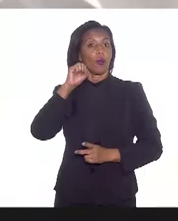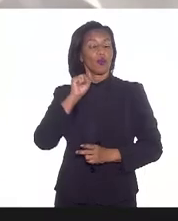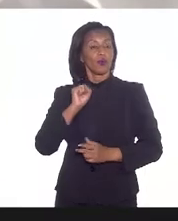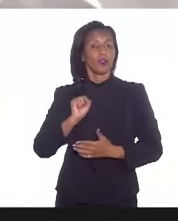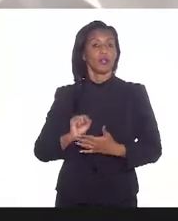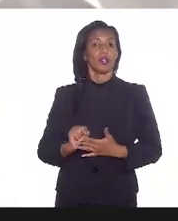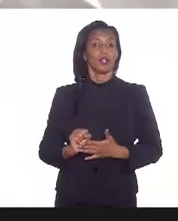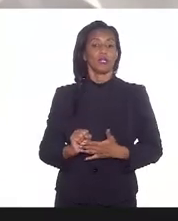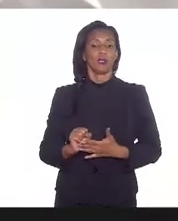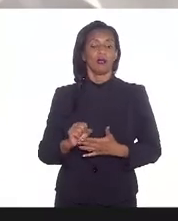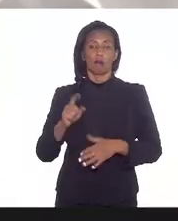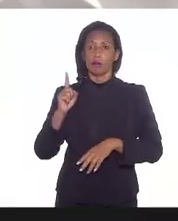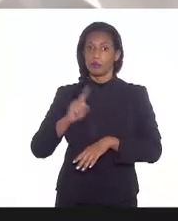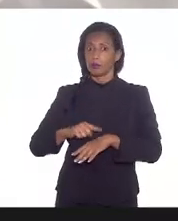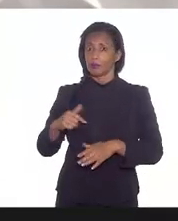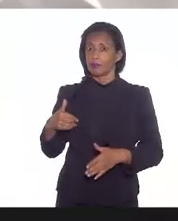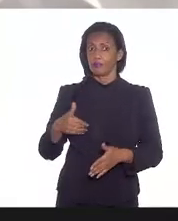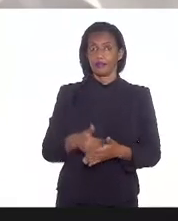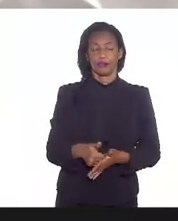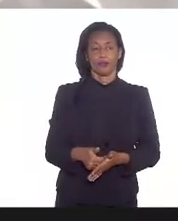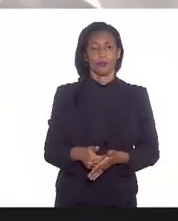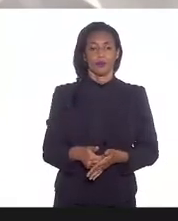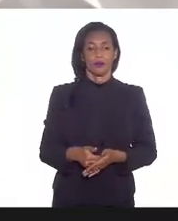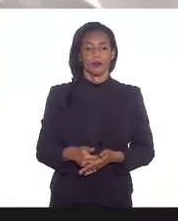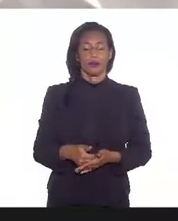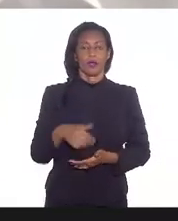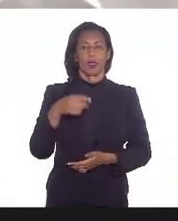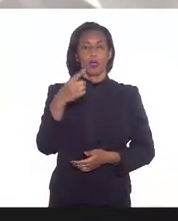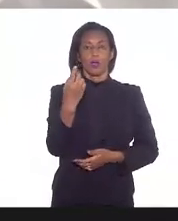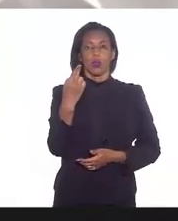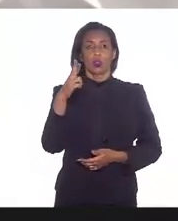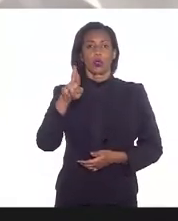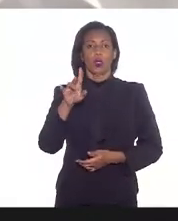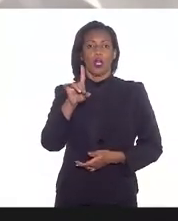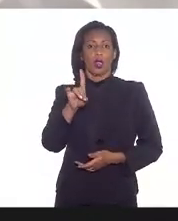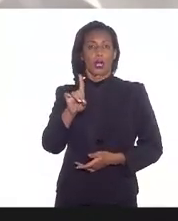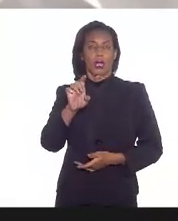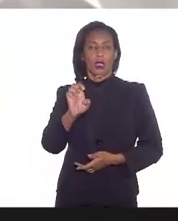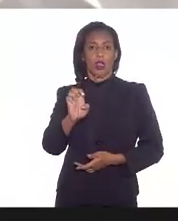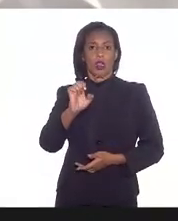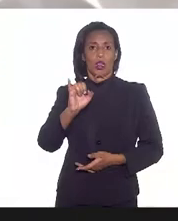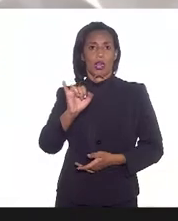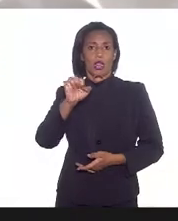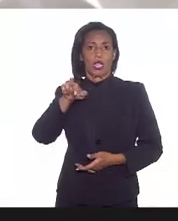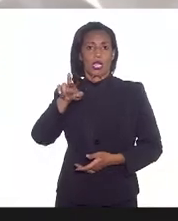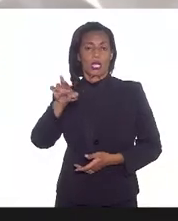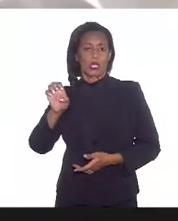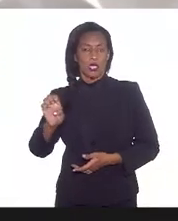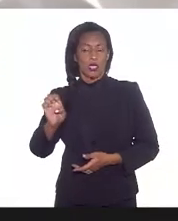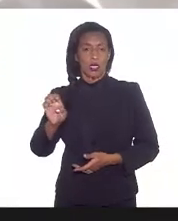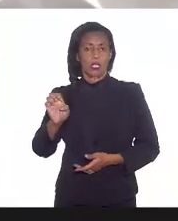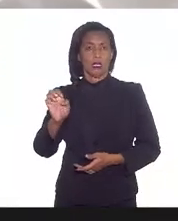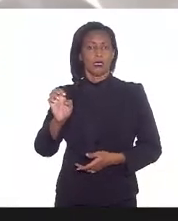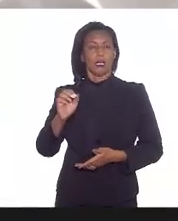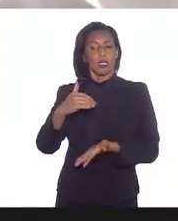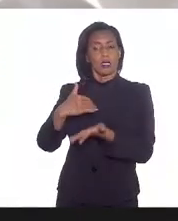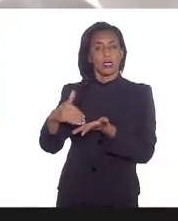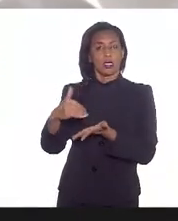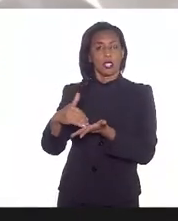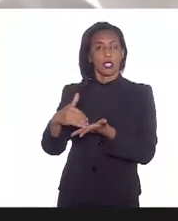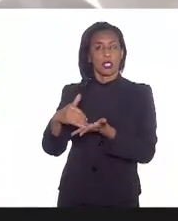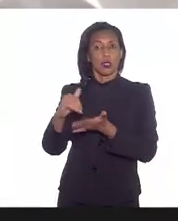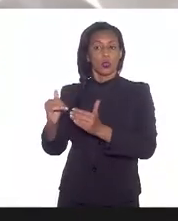vamos ouvir imediatamente a doutora Daisy Miller, da Secretaria de Vigilância, da